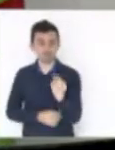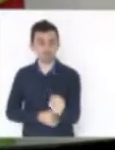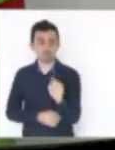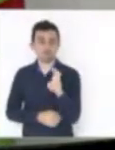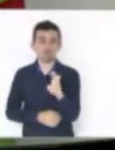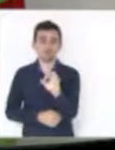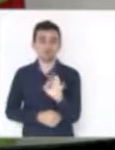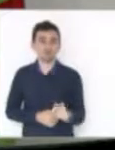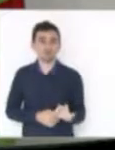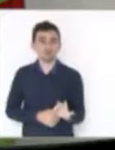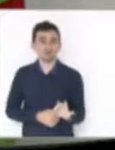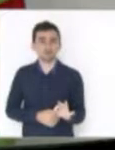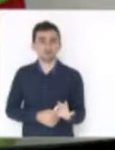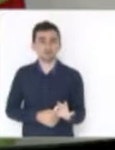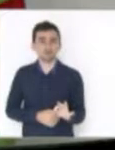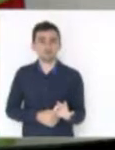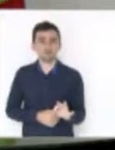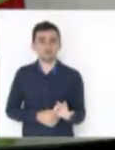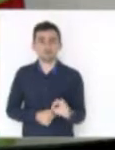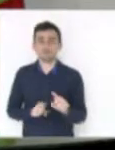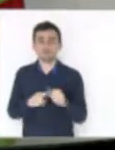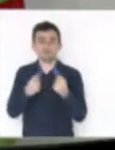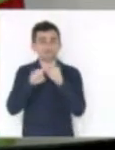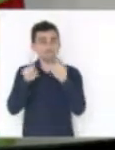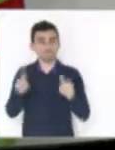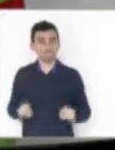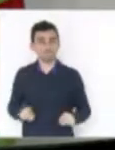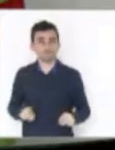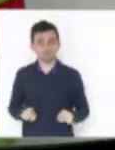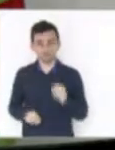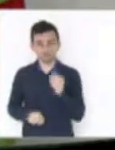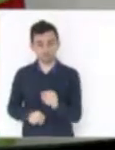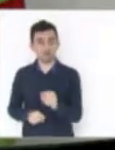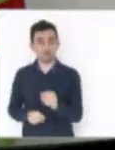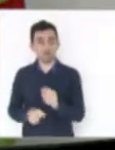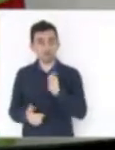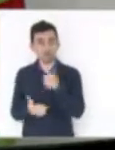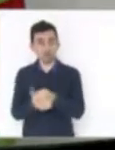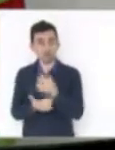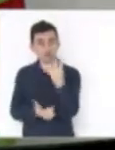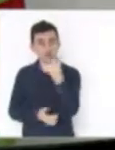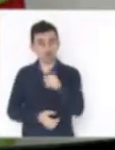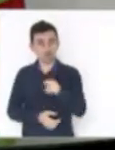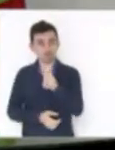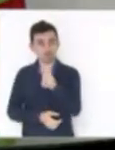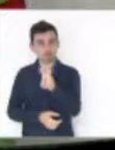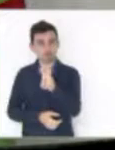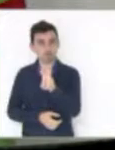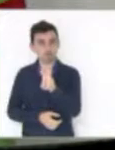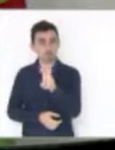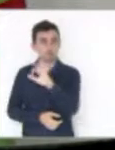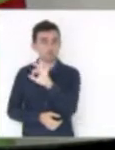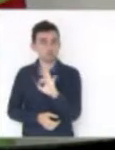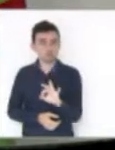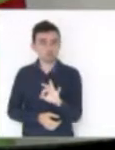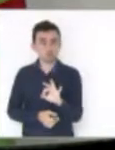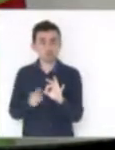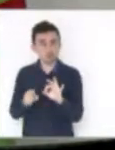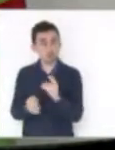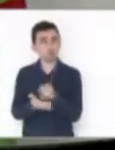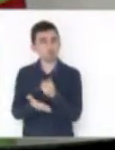,5%. E o servidor que contribui com 4,5%, ele